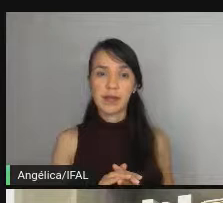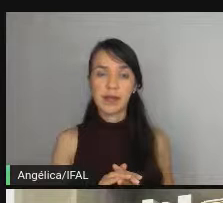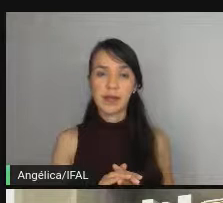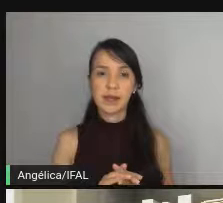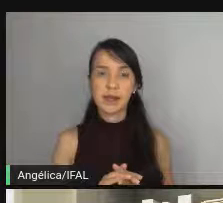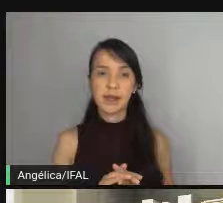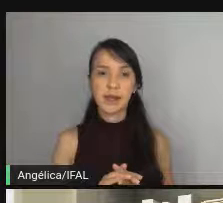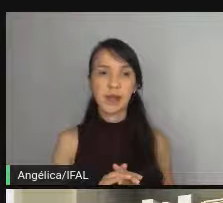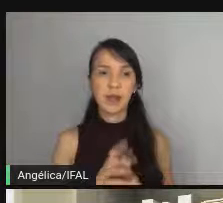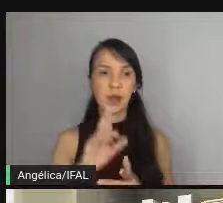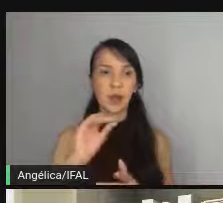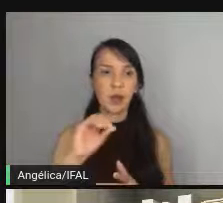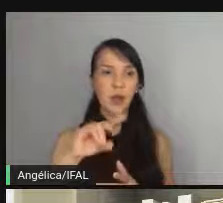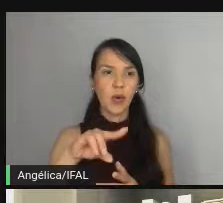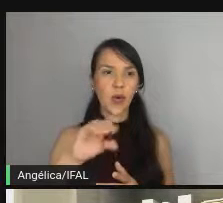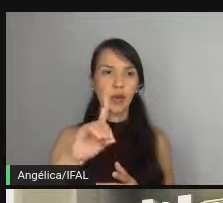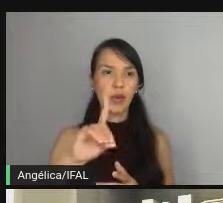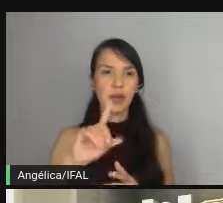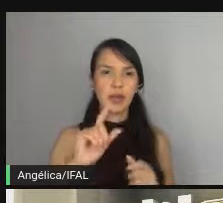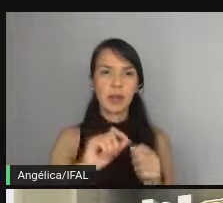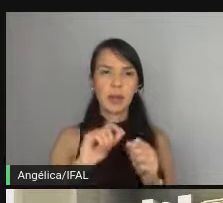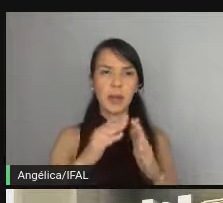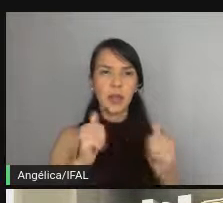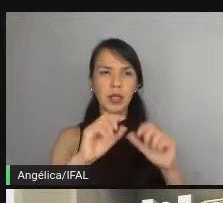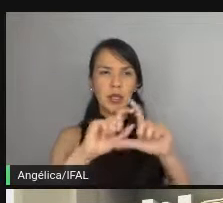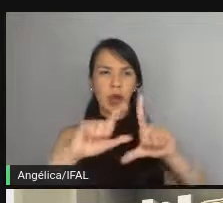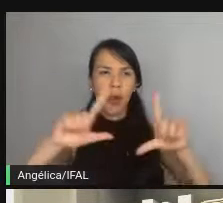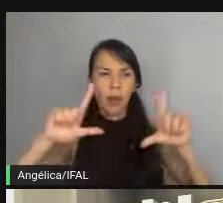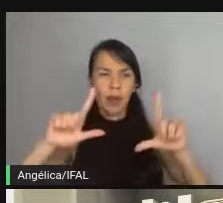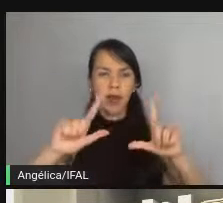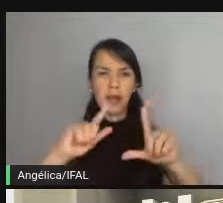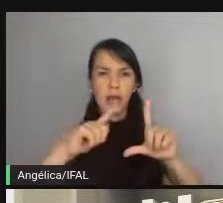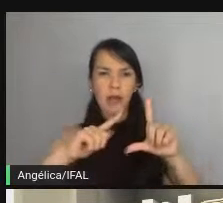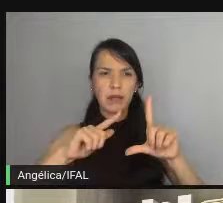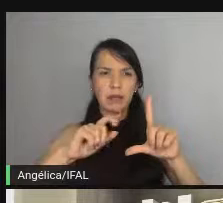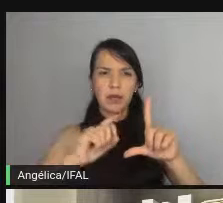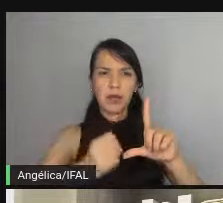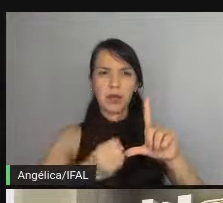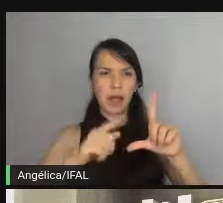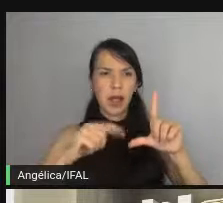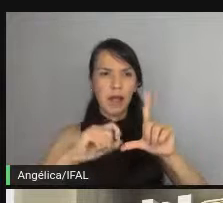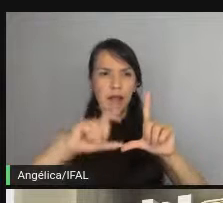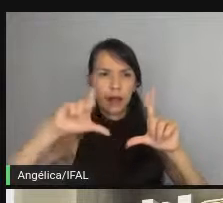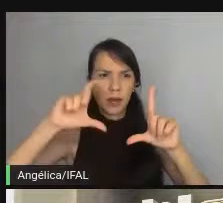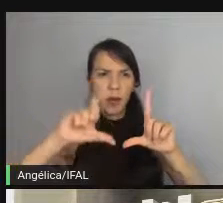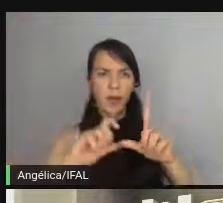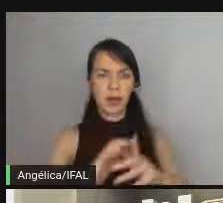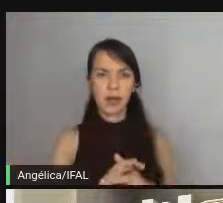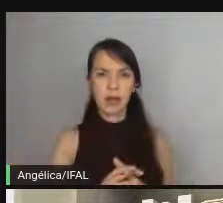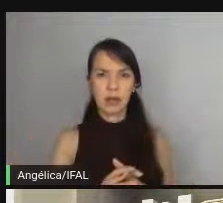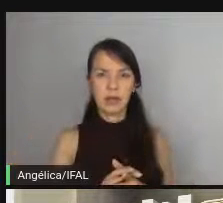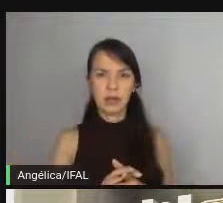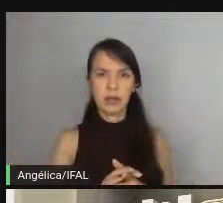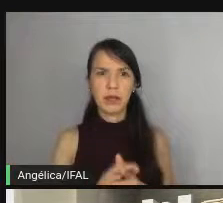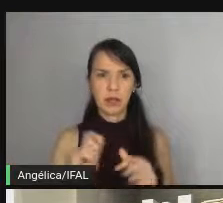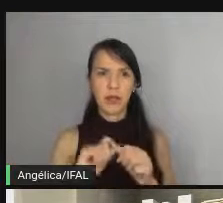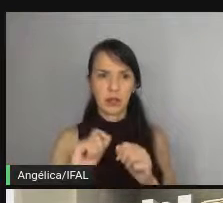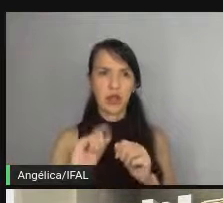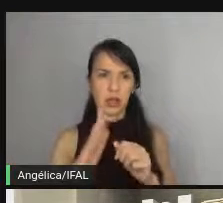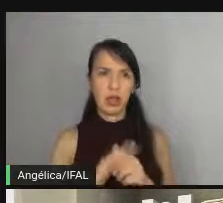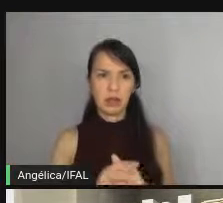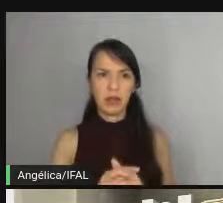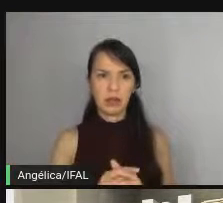o Ronald tá pedindo pra aumentar um pouco o tamanho da fonte já fiz já deu uma aumentada